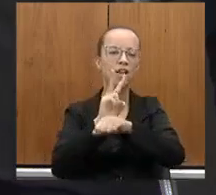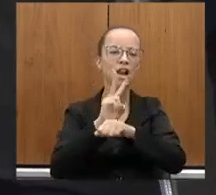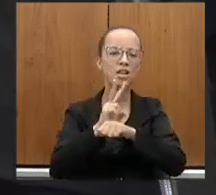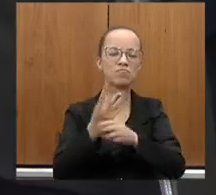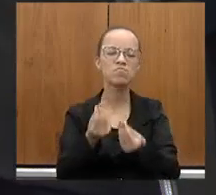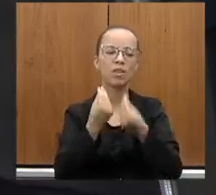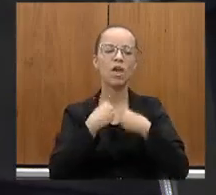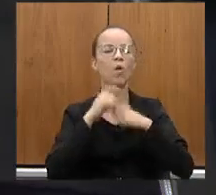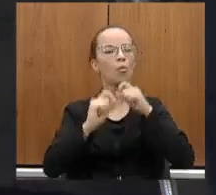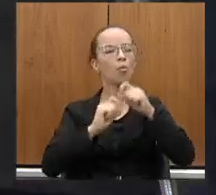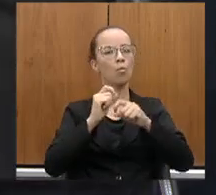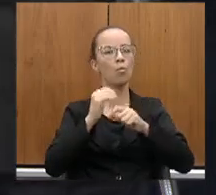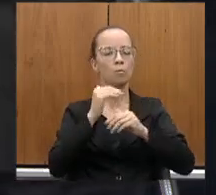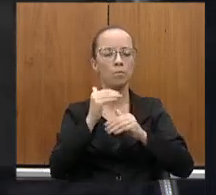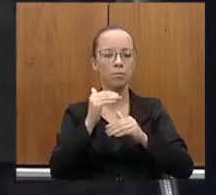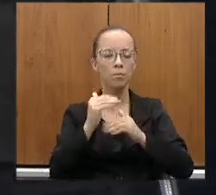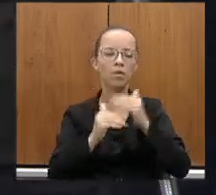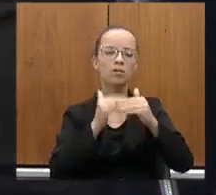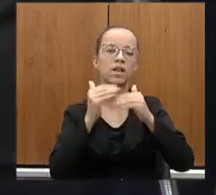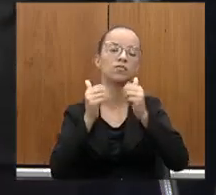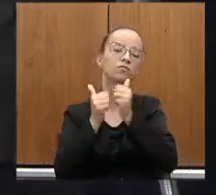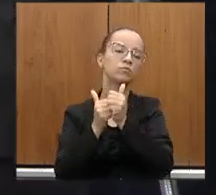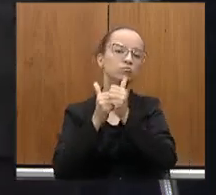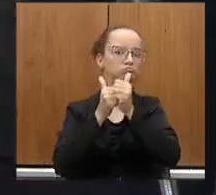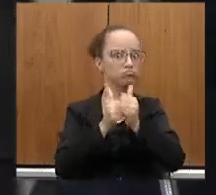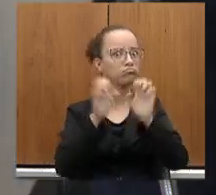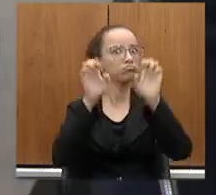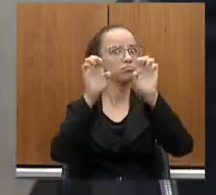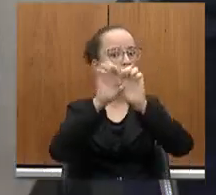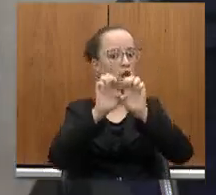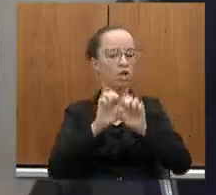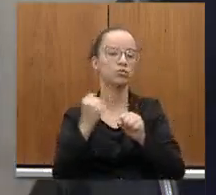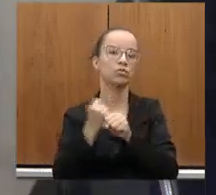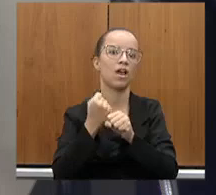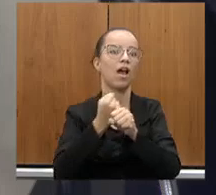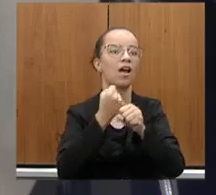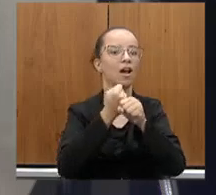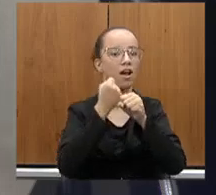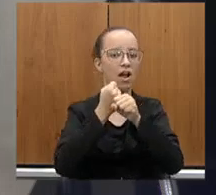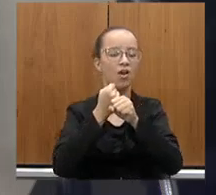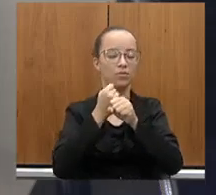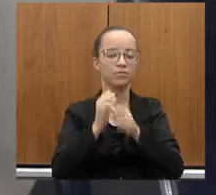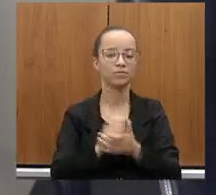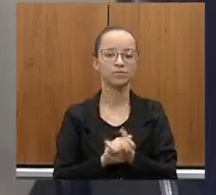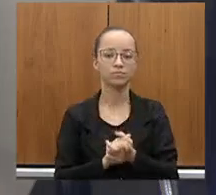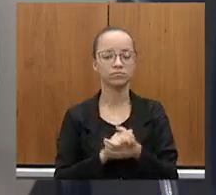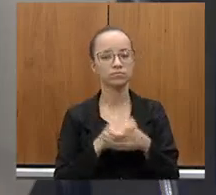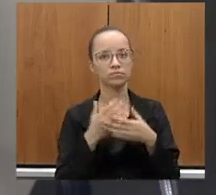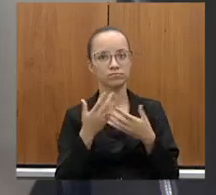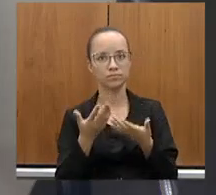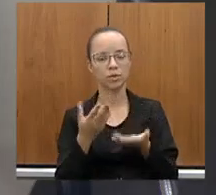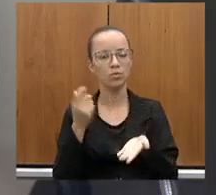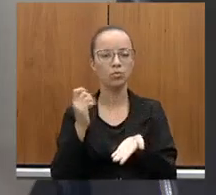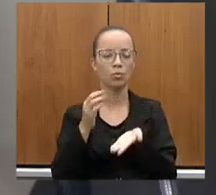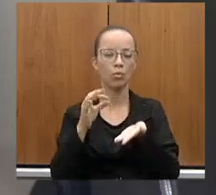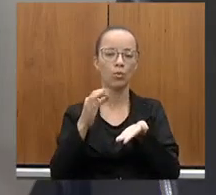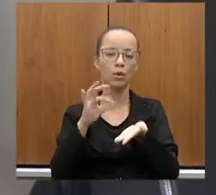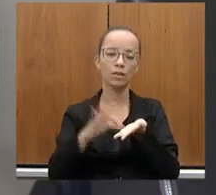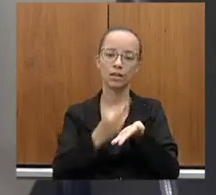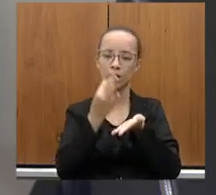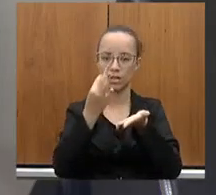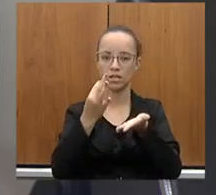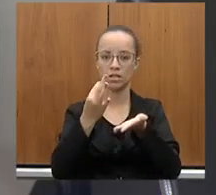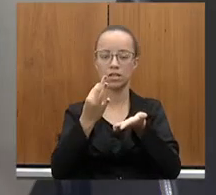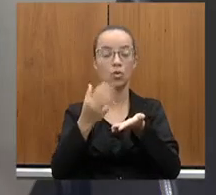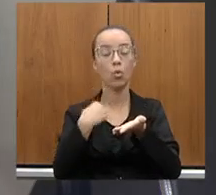de fazer um processo de acompanhamento mais estrutural das políticas públicas. Eu tratei praticamente dos mesmos